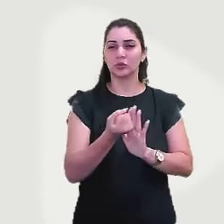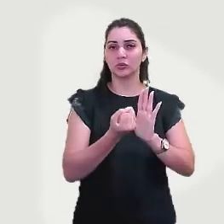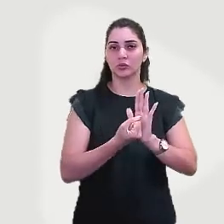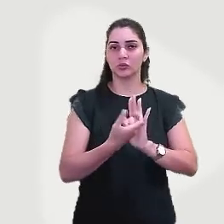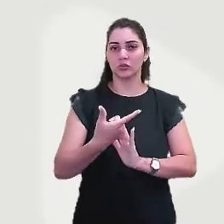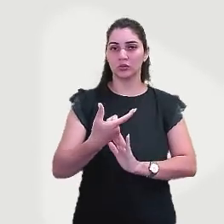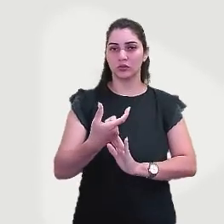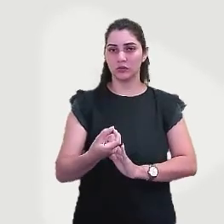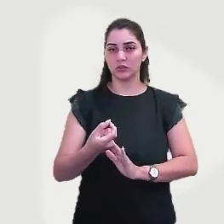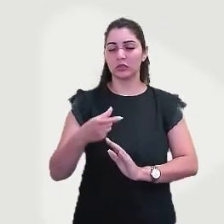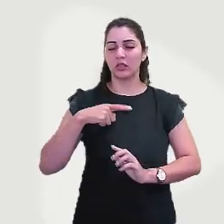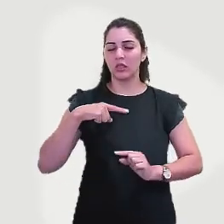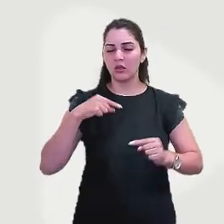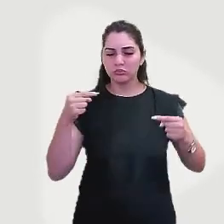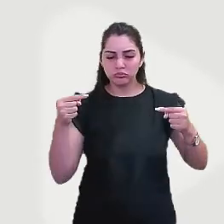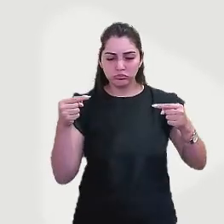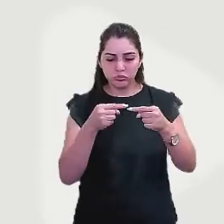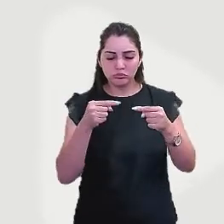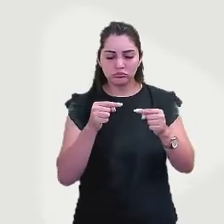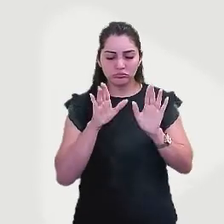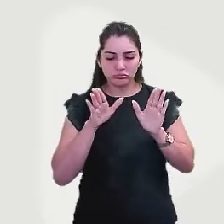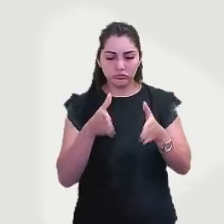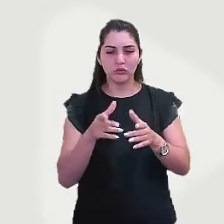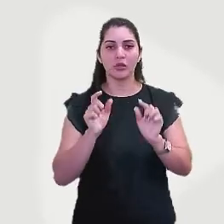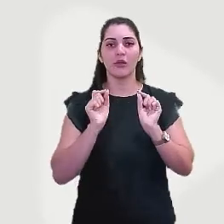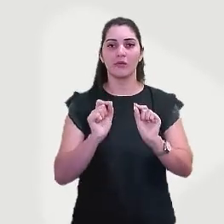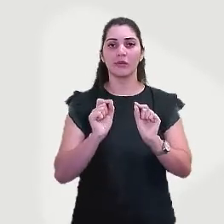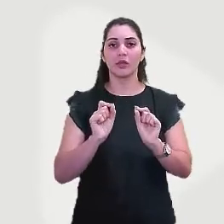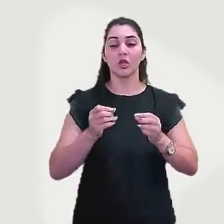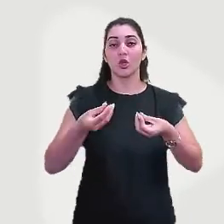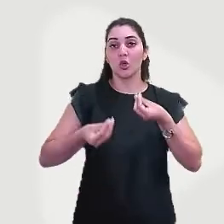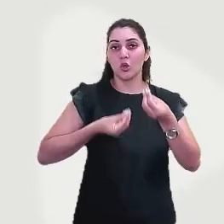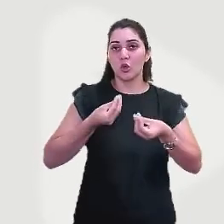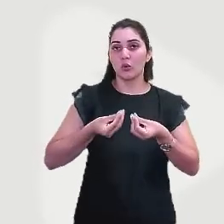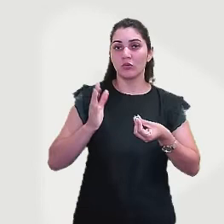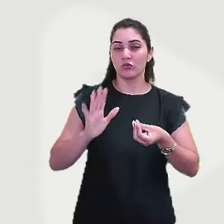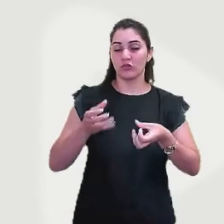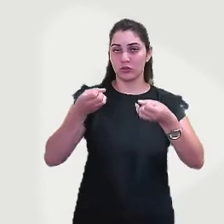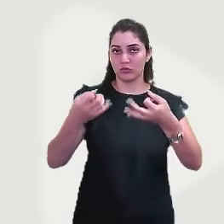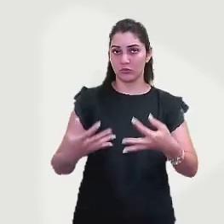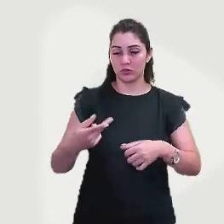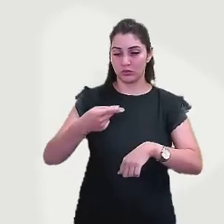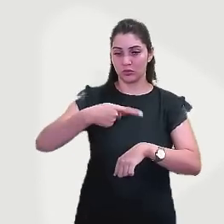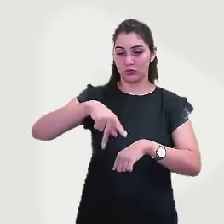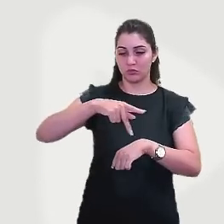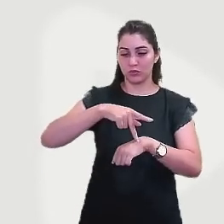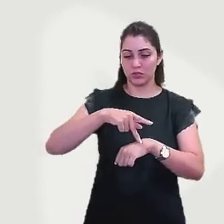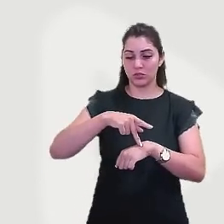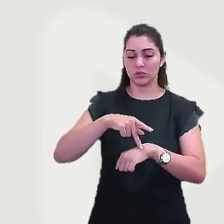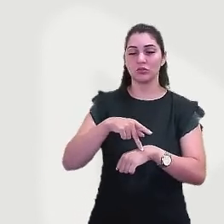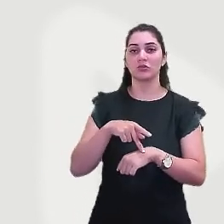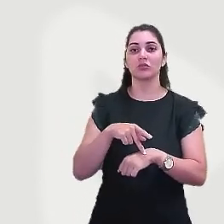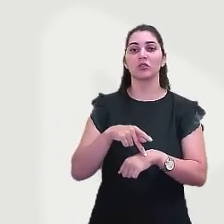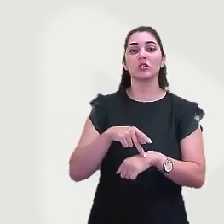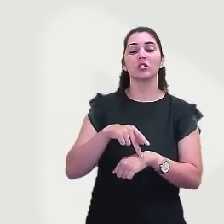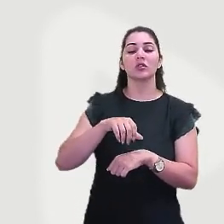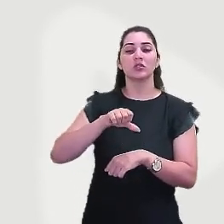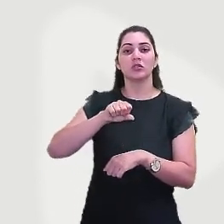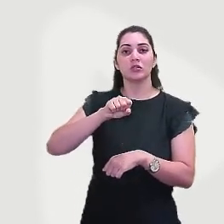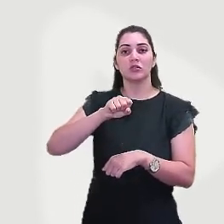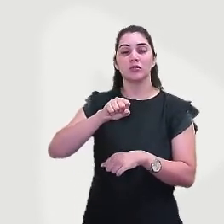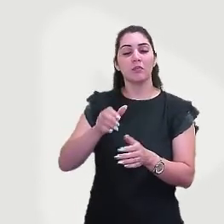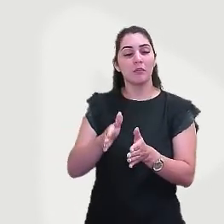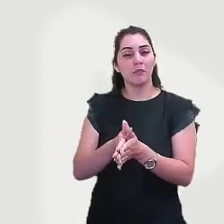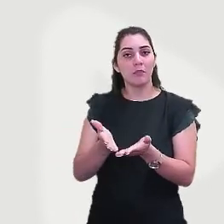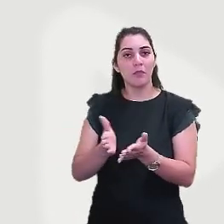E aí é que está um ponto que a gente vai frisar. Então, como eu disse, a industrialização nos países subdesenvolvidos, ela ocorre mais